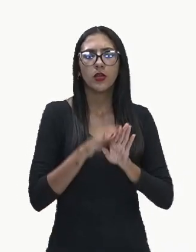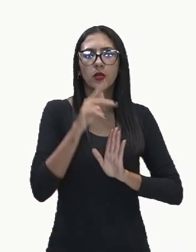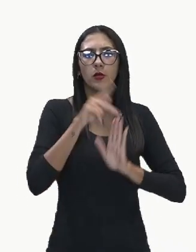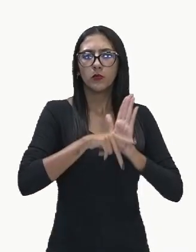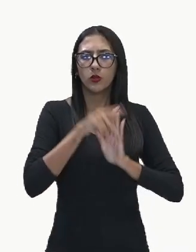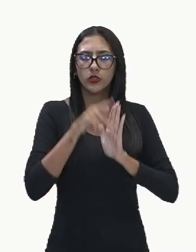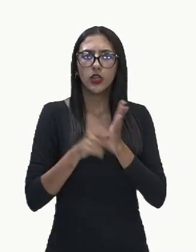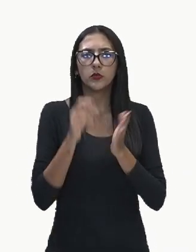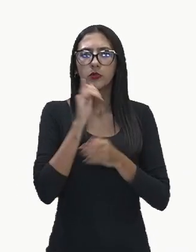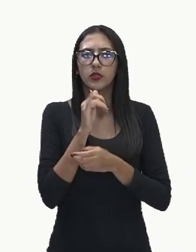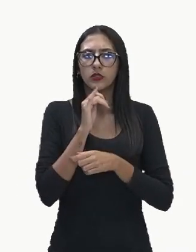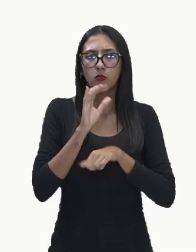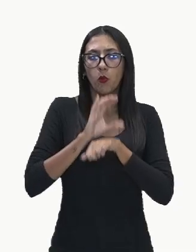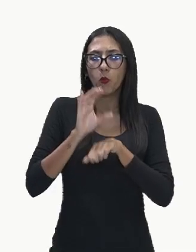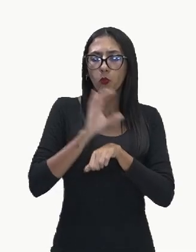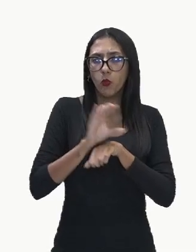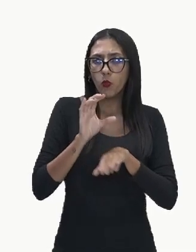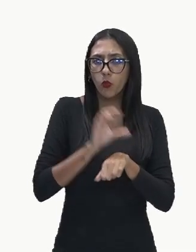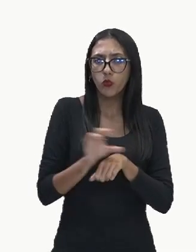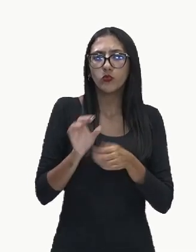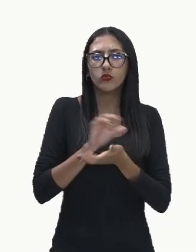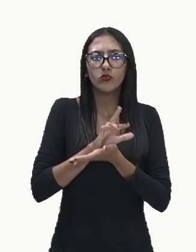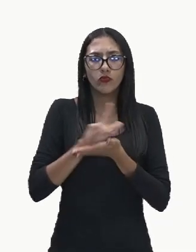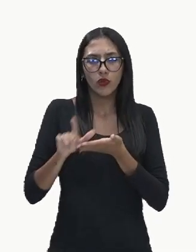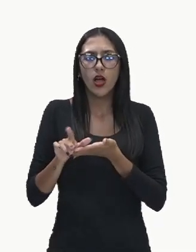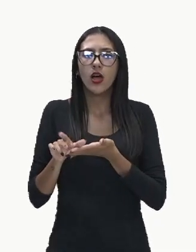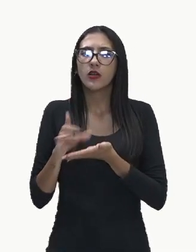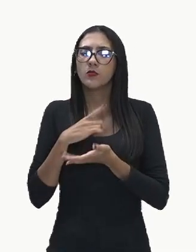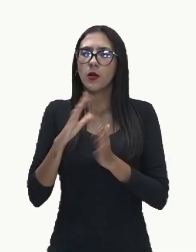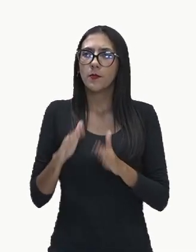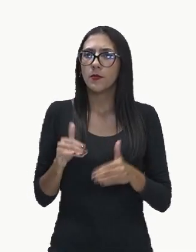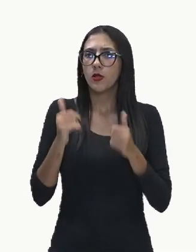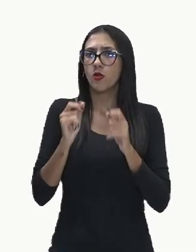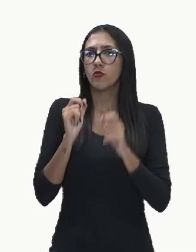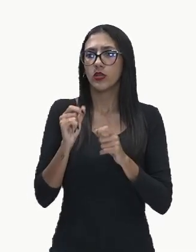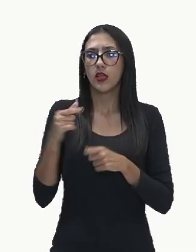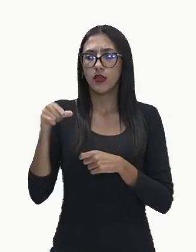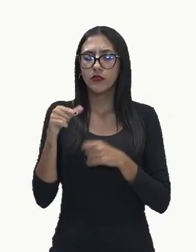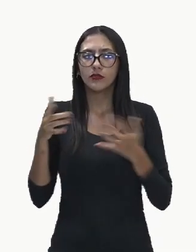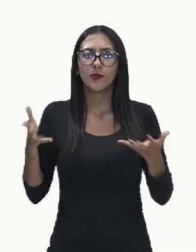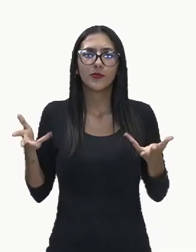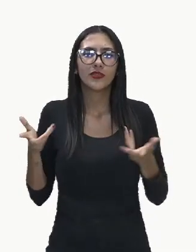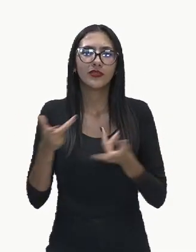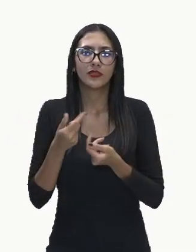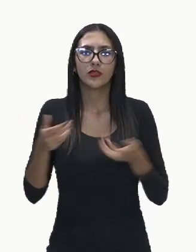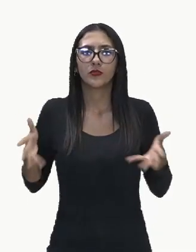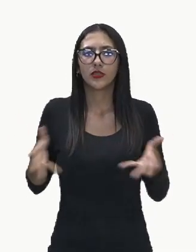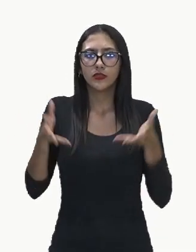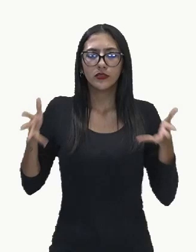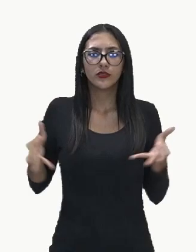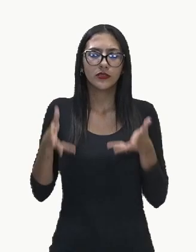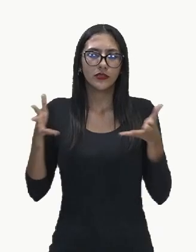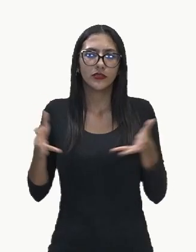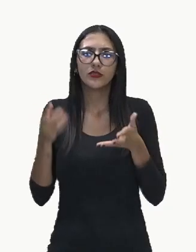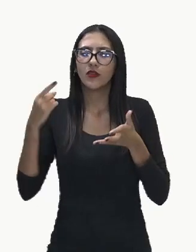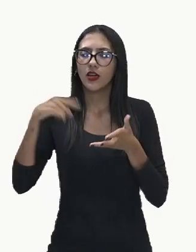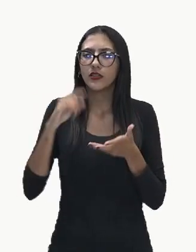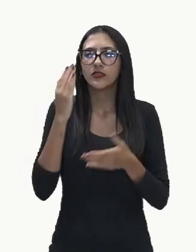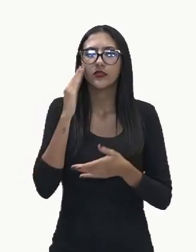e educação são oferecidos para que se melhorem as habilidades para promover a